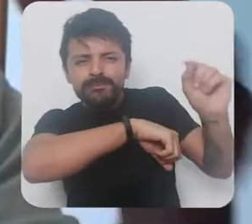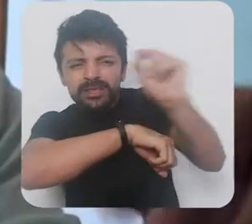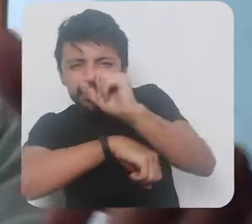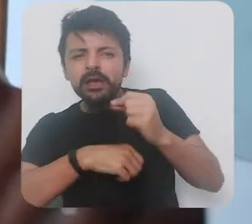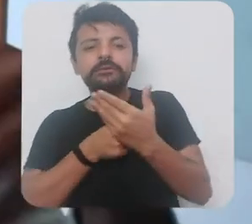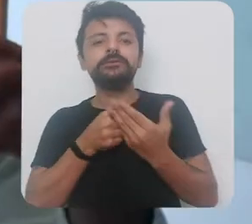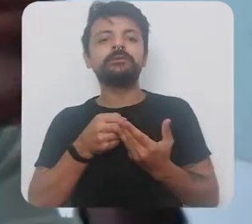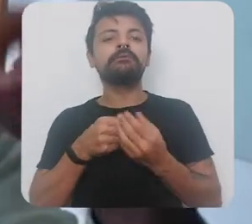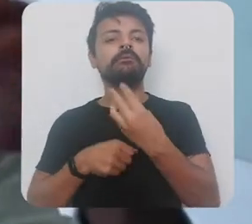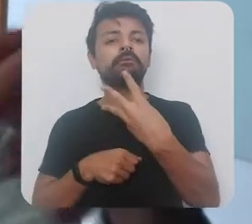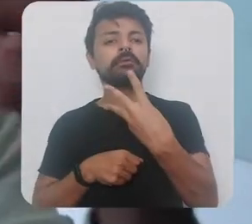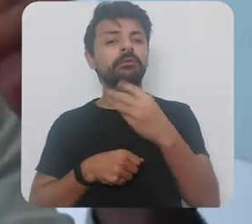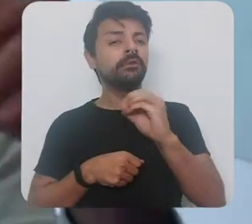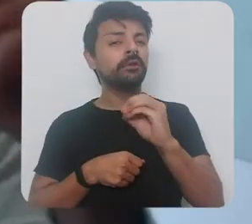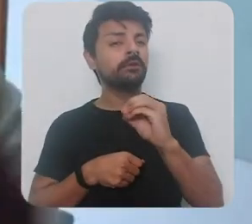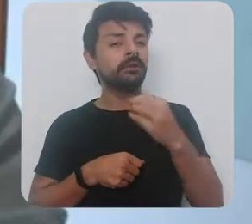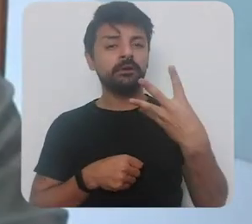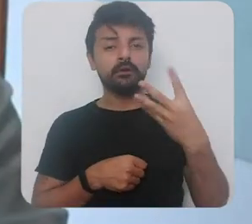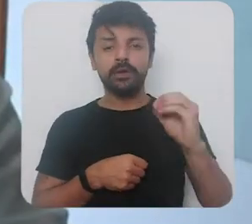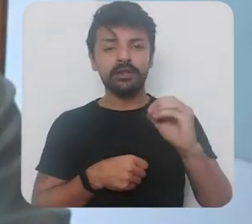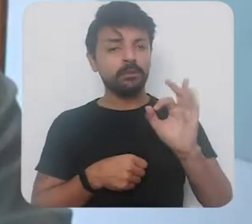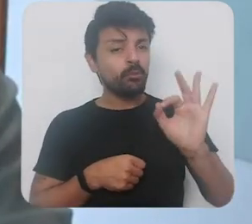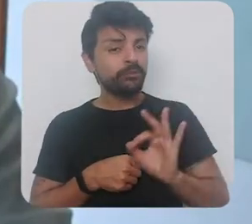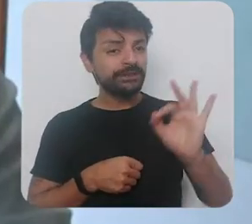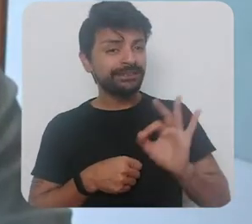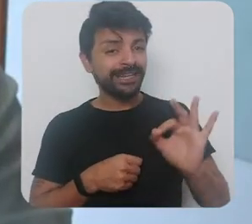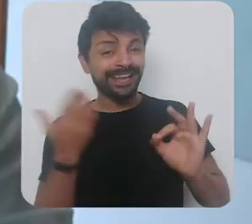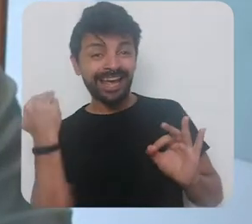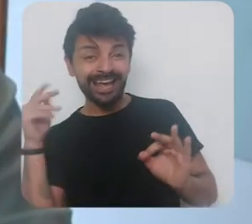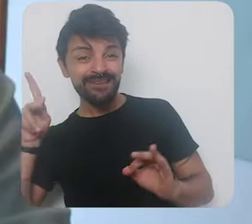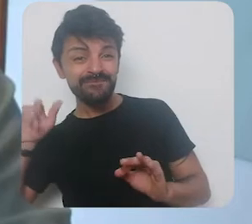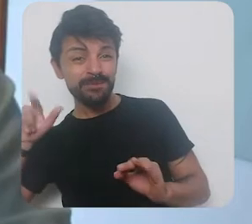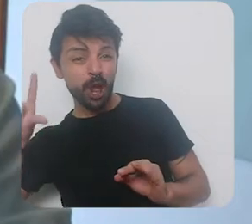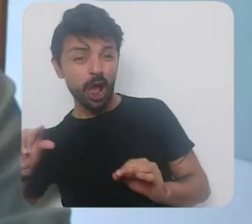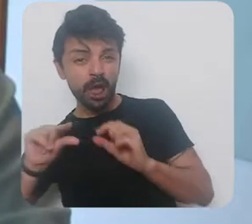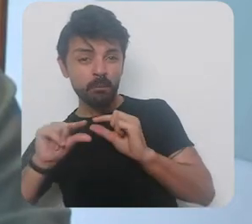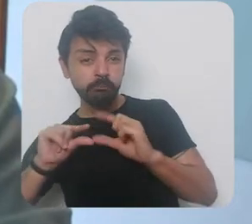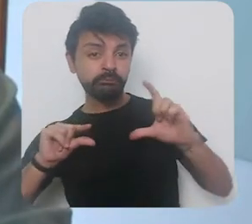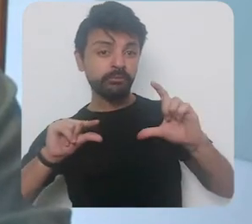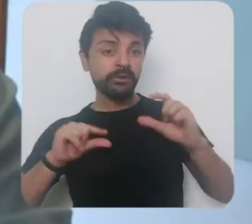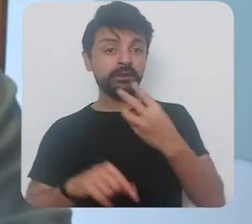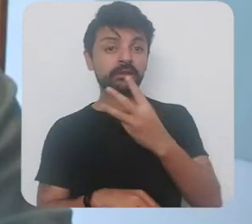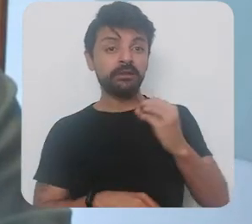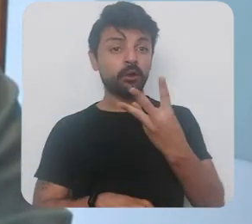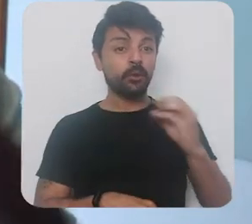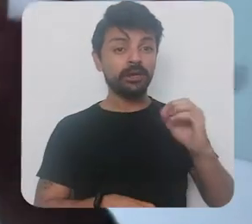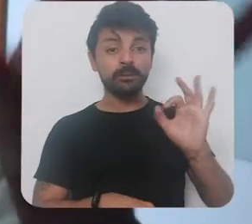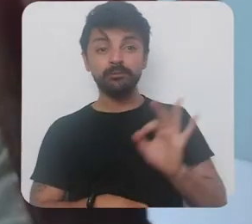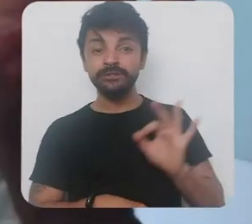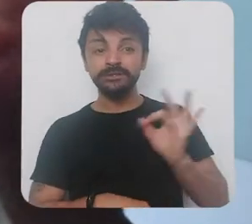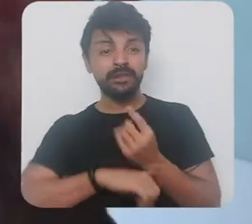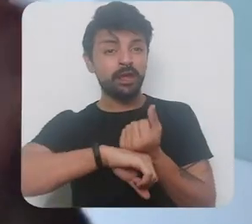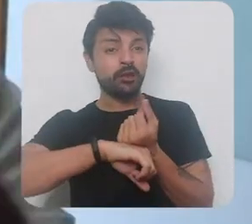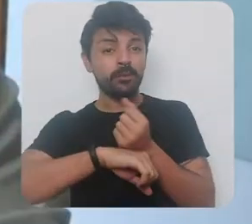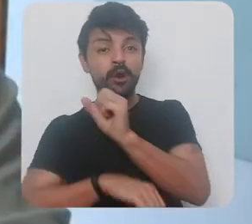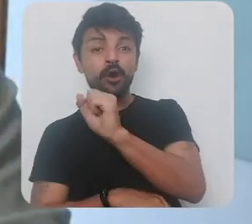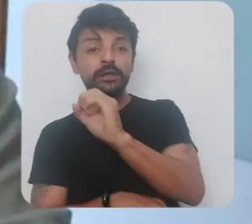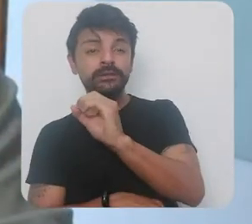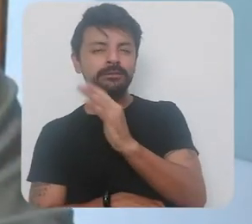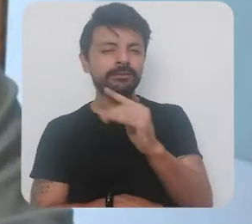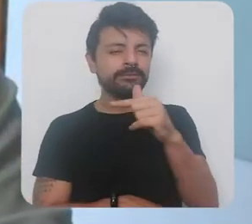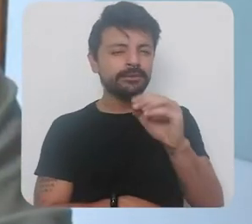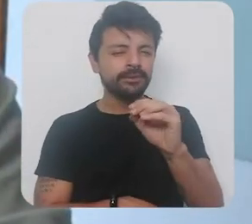40% do PIB dessas economias isso lá pelo final dos anos 70